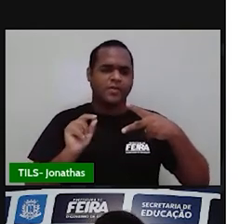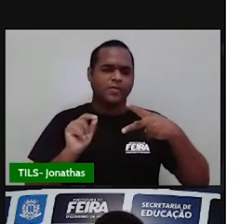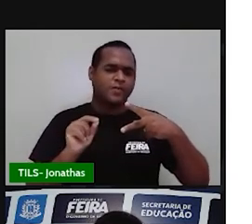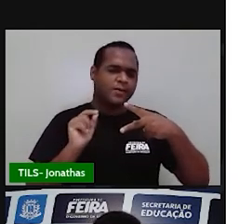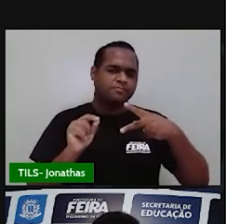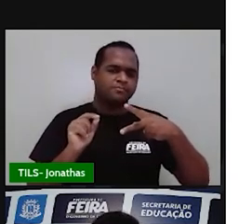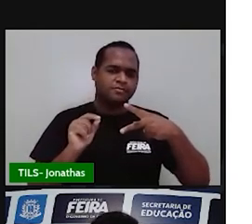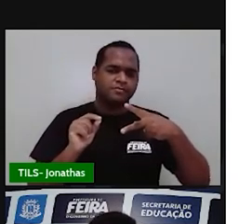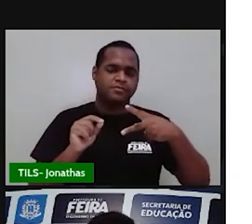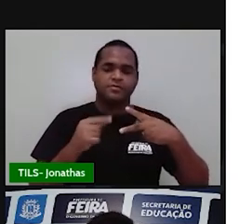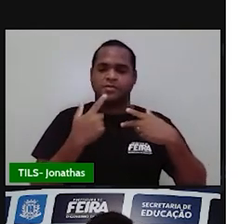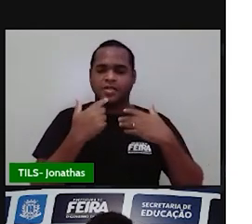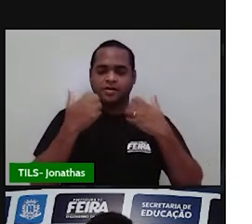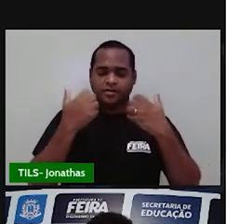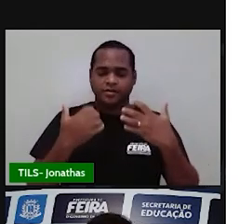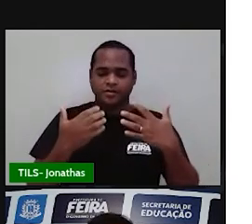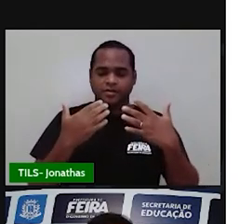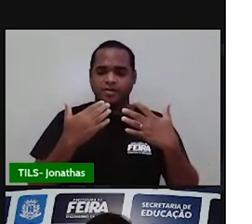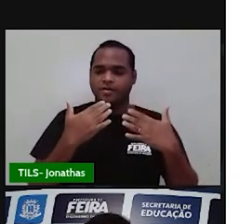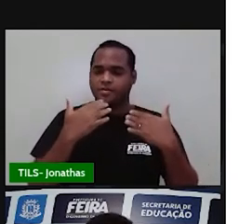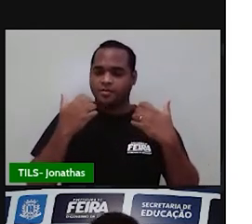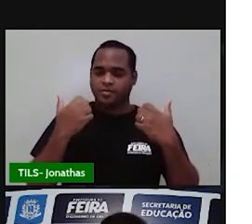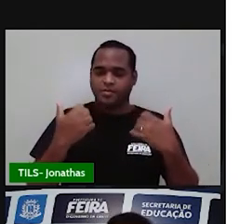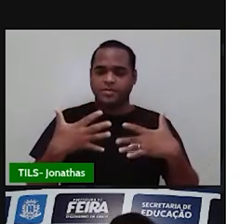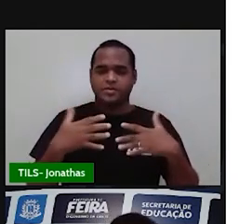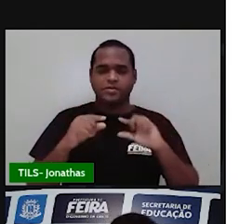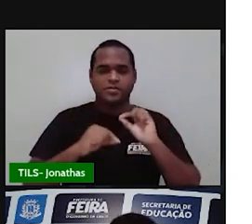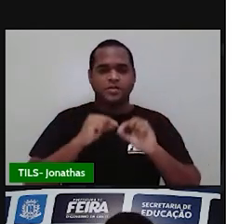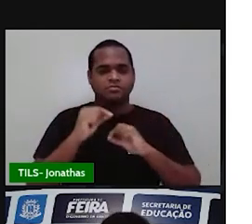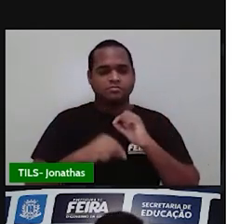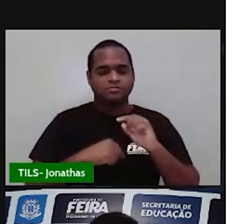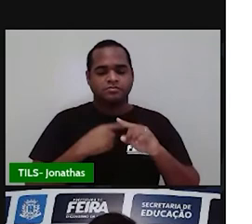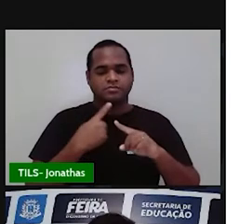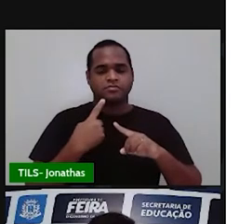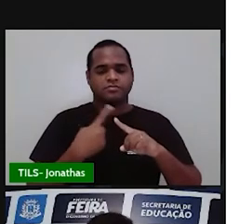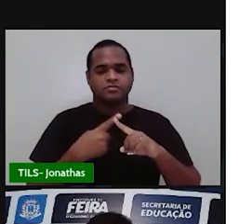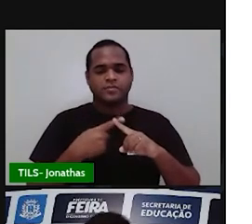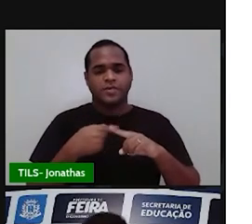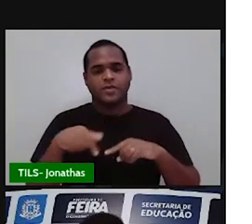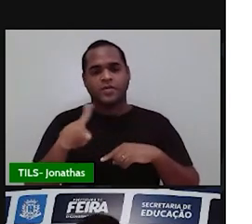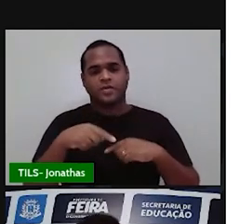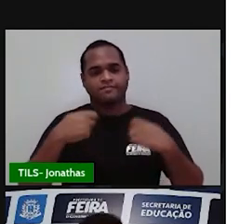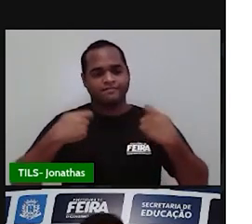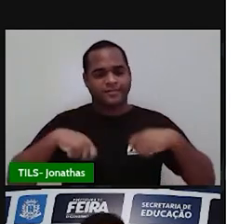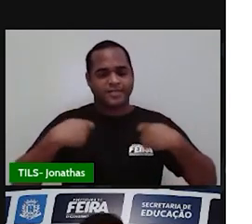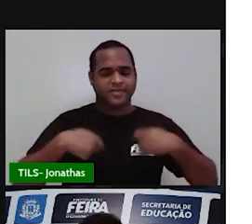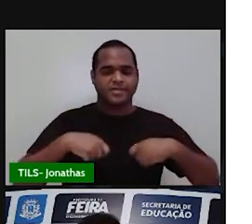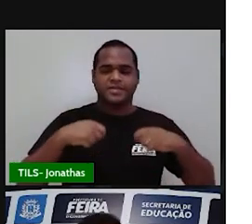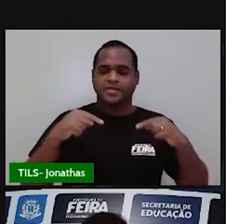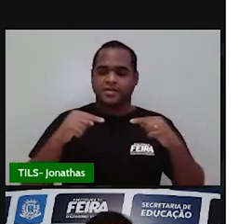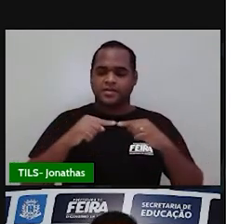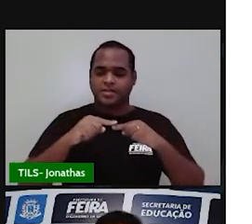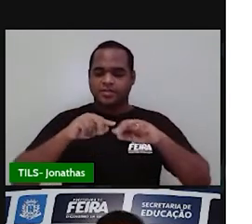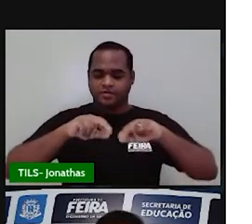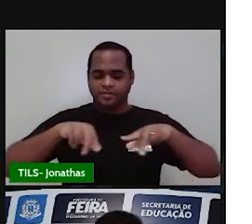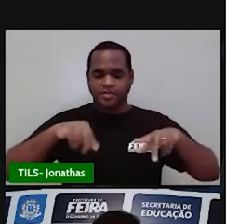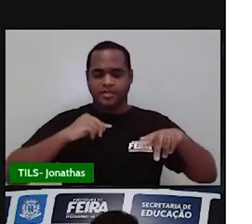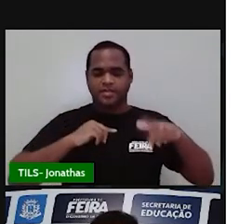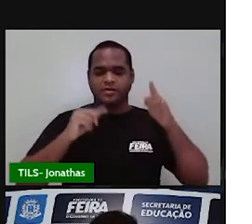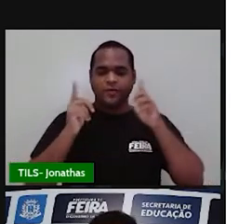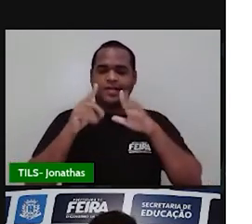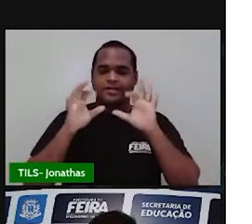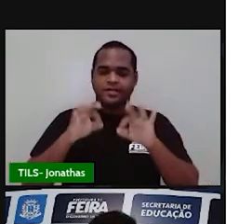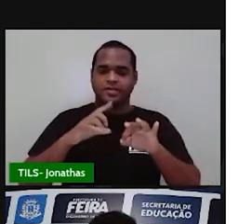verdade, mostram para a gente o porquê que a gente precisa acompanhar esse consumo de